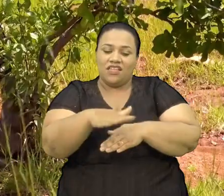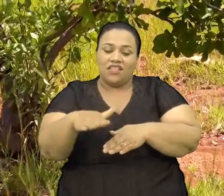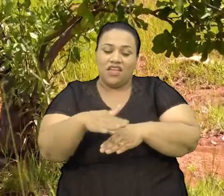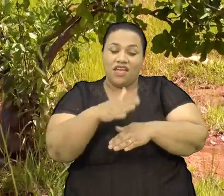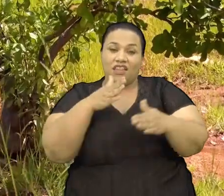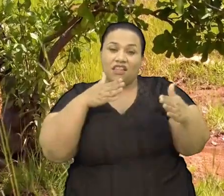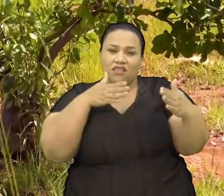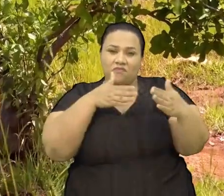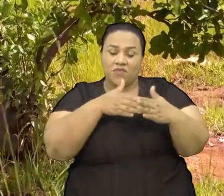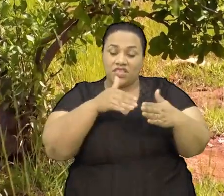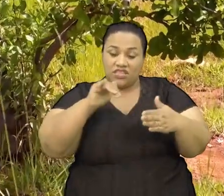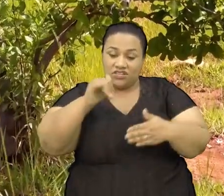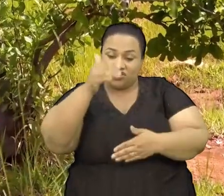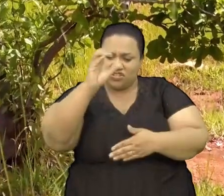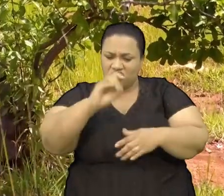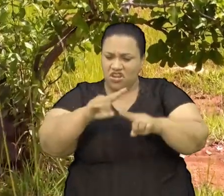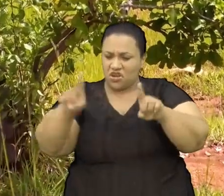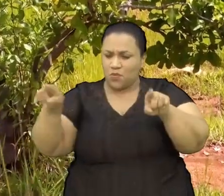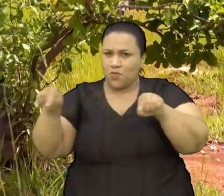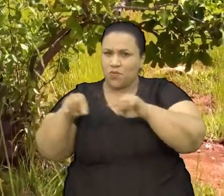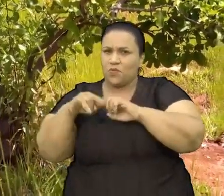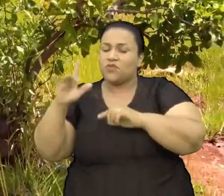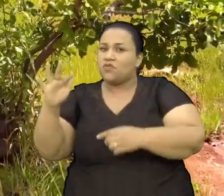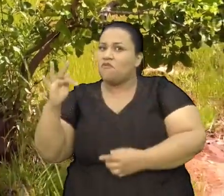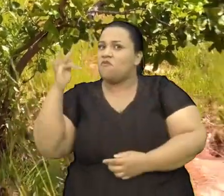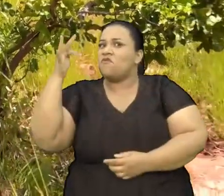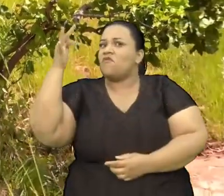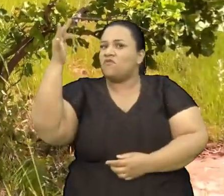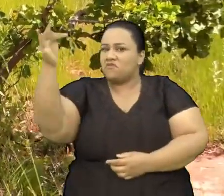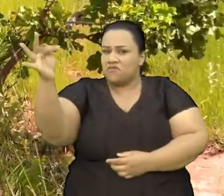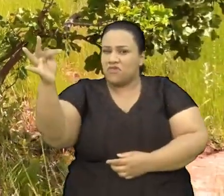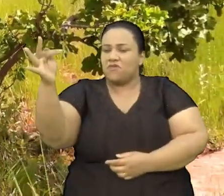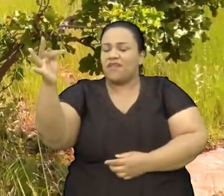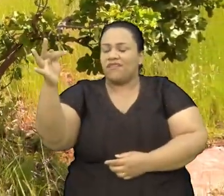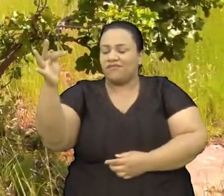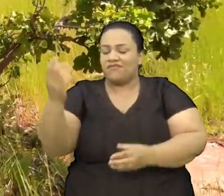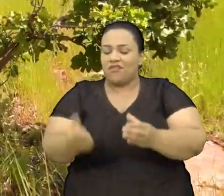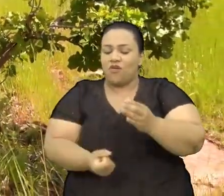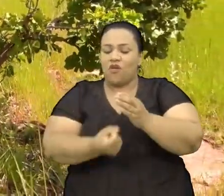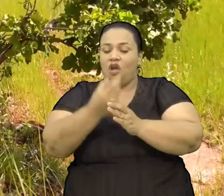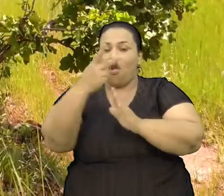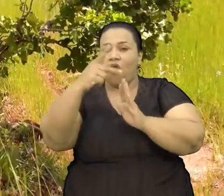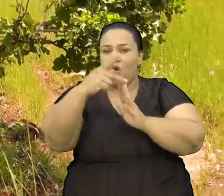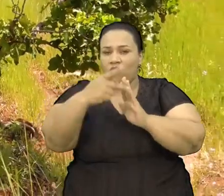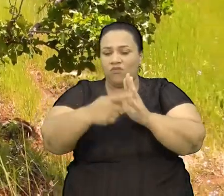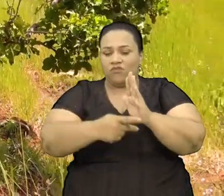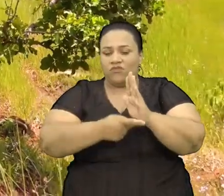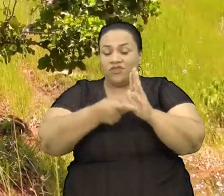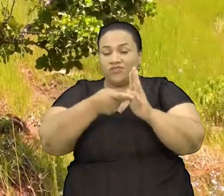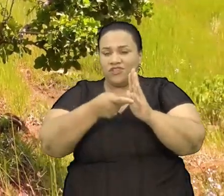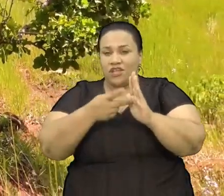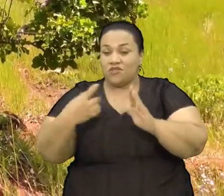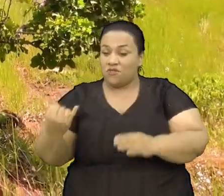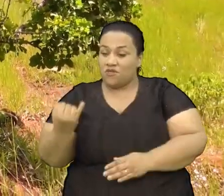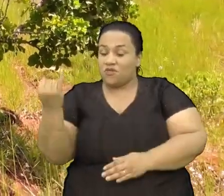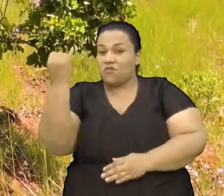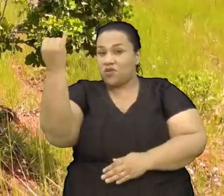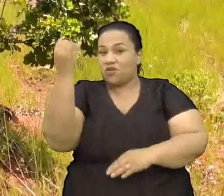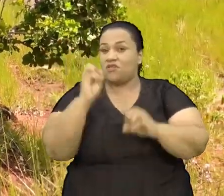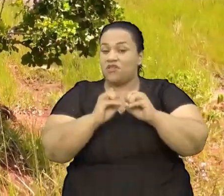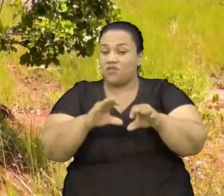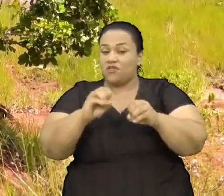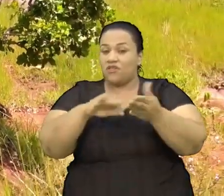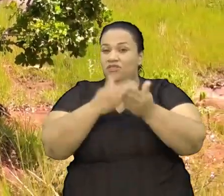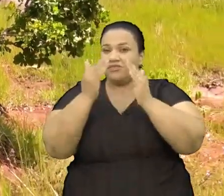Limite De 10 hectares Que futuramente Será Algo grandioso Para a